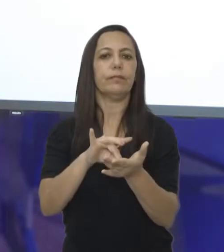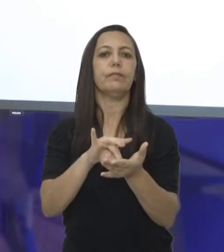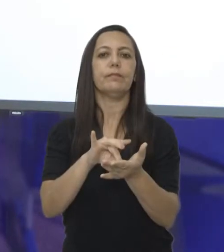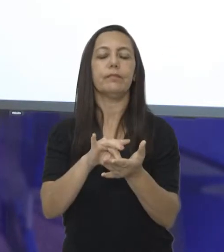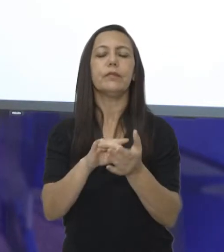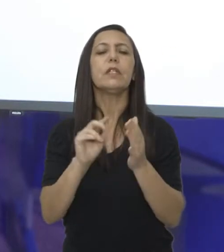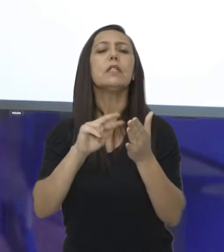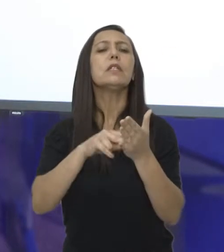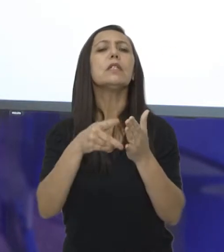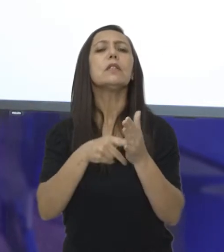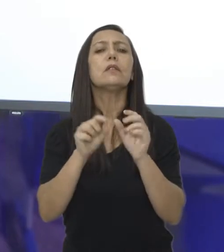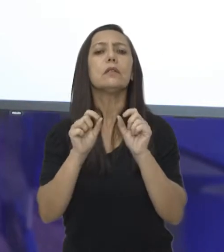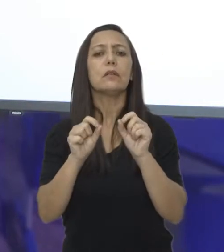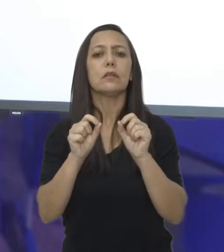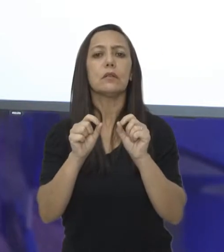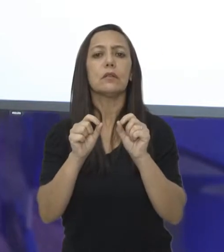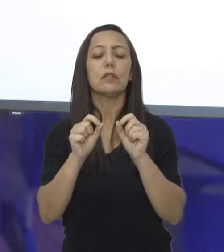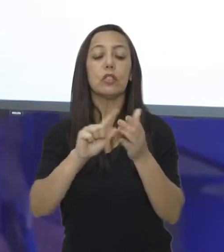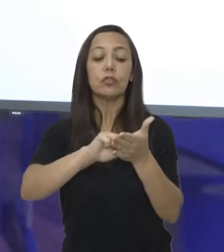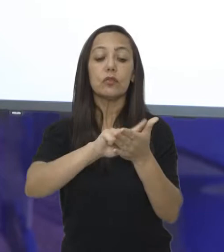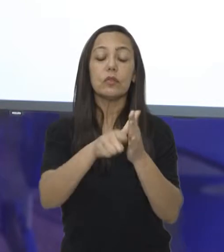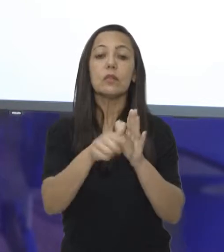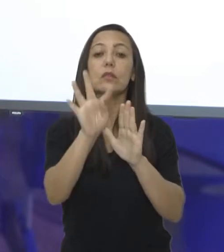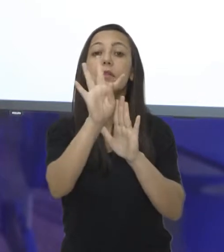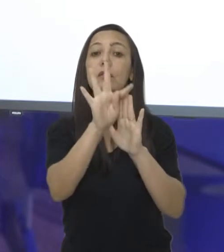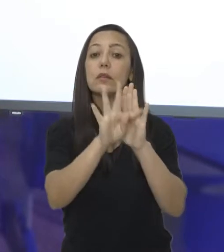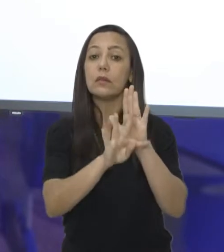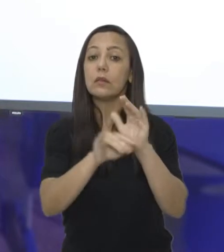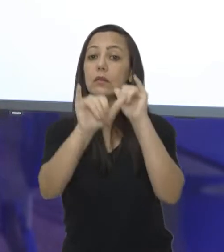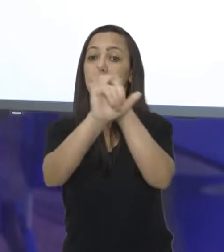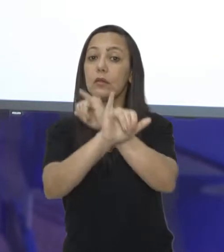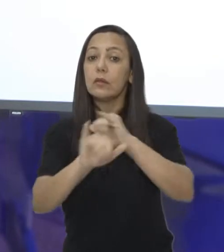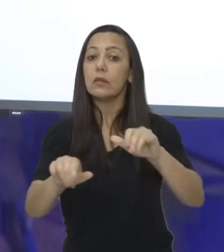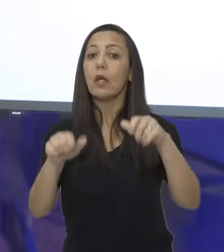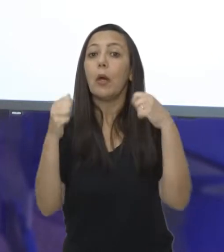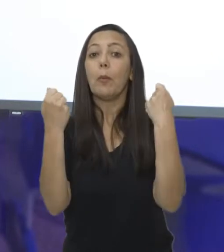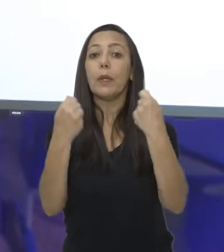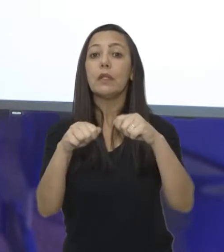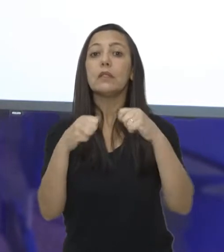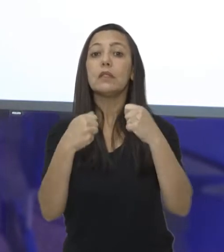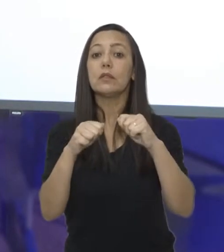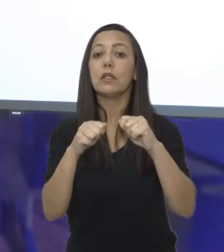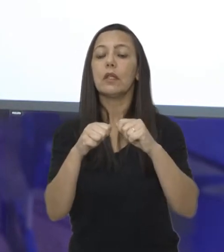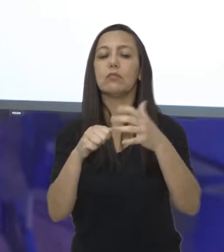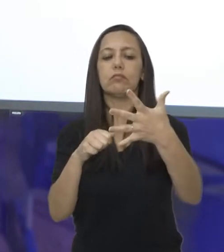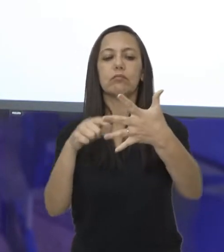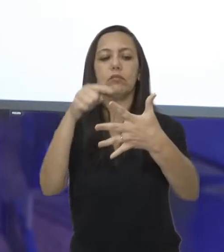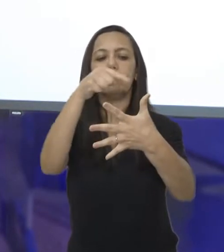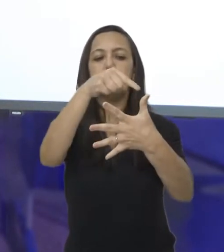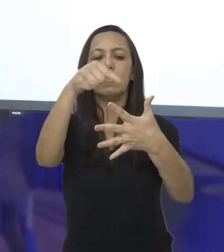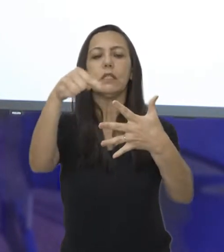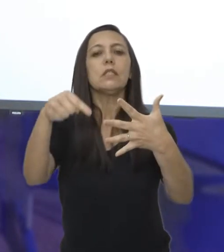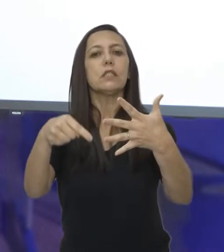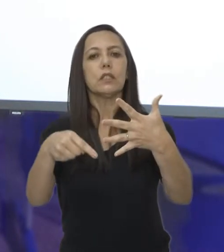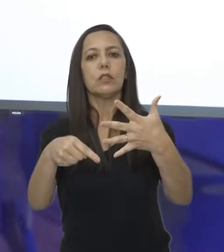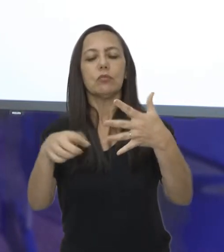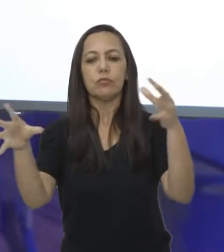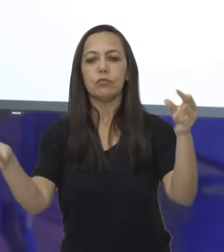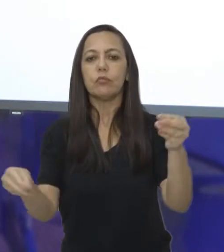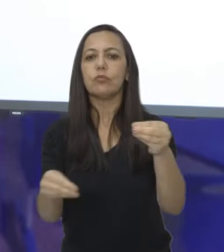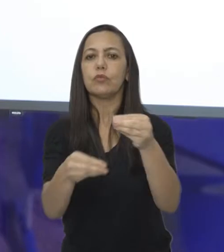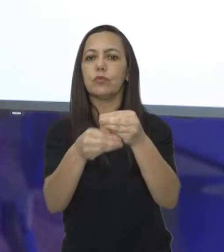Então, isso quer dizer o quê? Que todo gênero textual de notícia precisa ter uma síntese, que são esses cinco topos que eu citei para vocês.